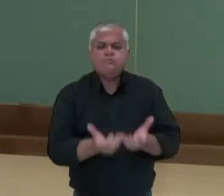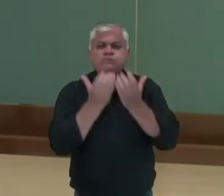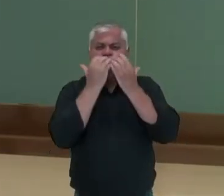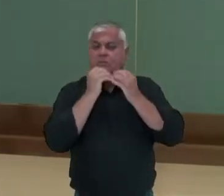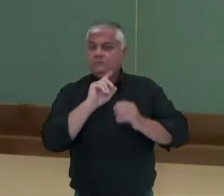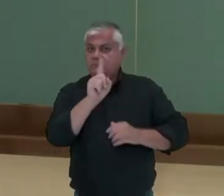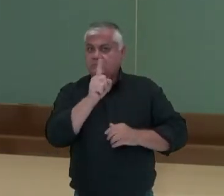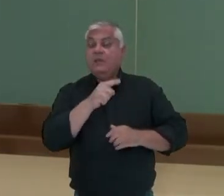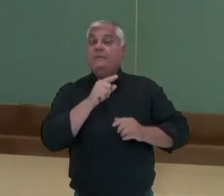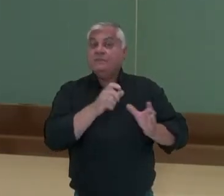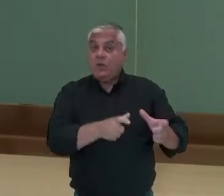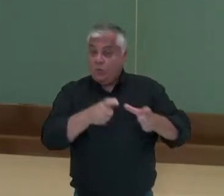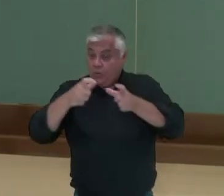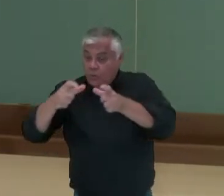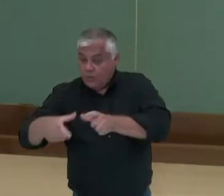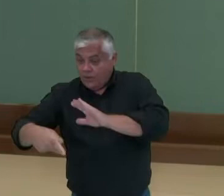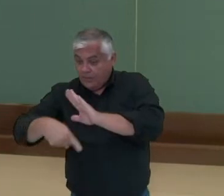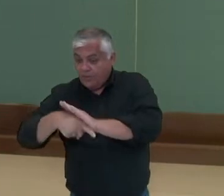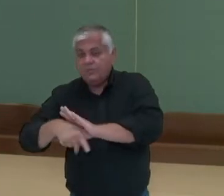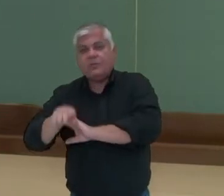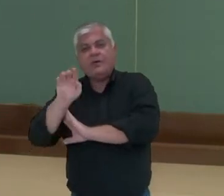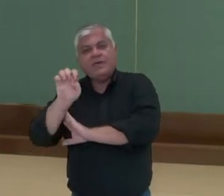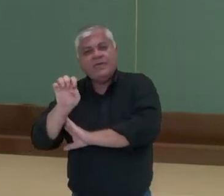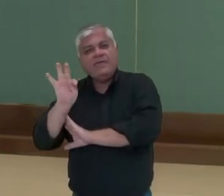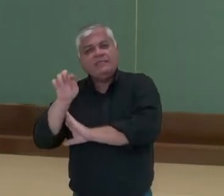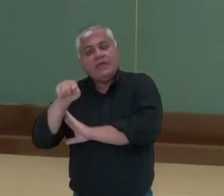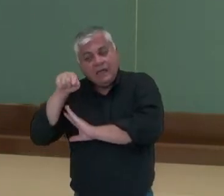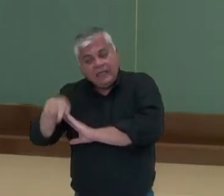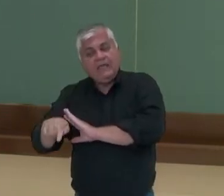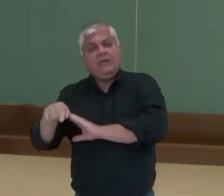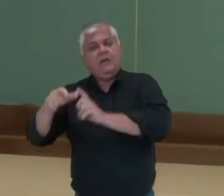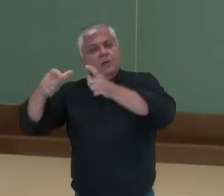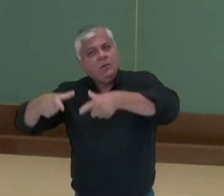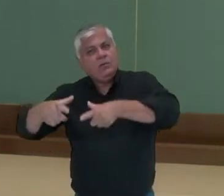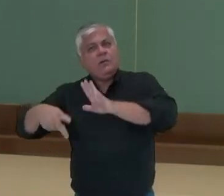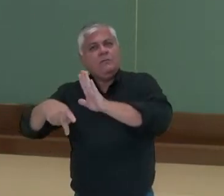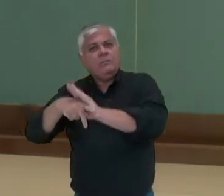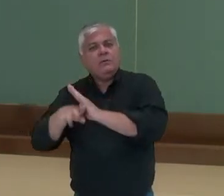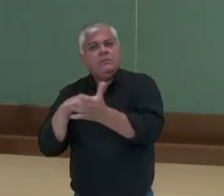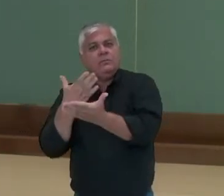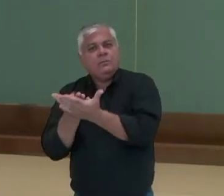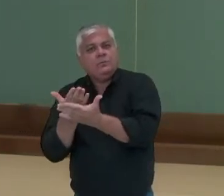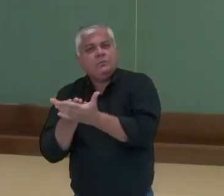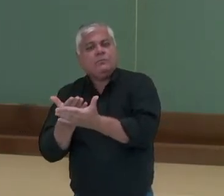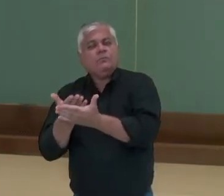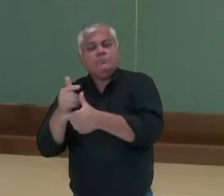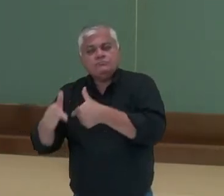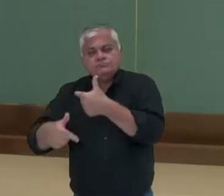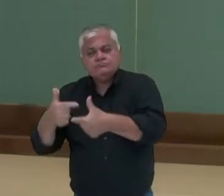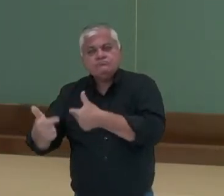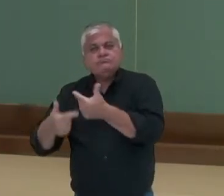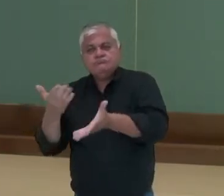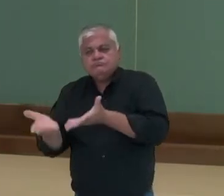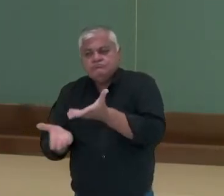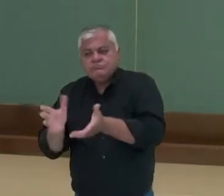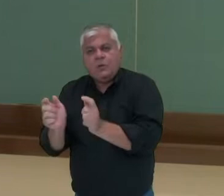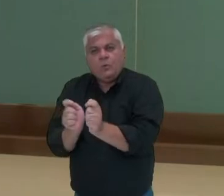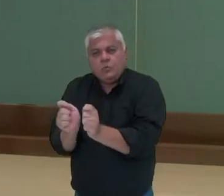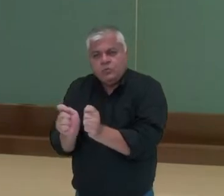Por isso existe a ETA, que no caso do estado do Paraná, é controlada, é